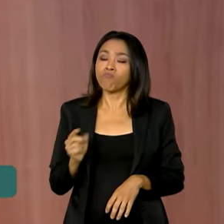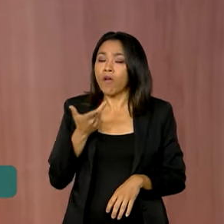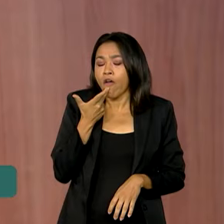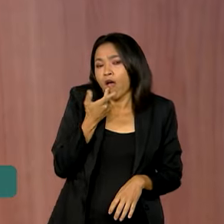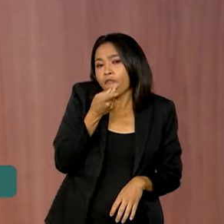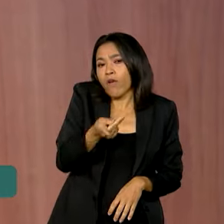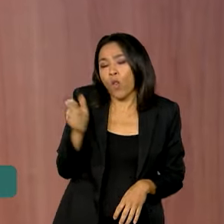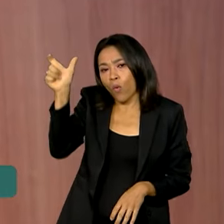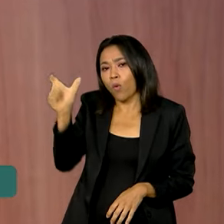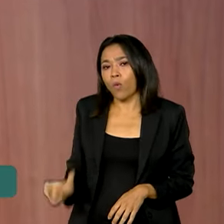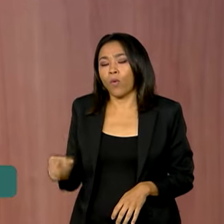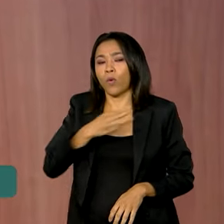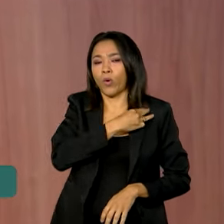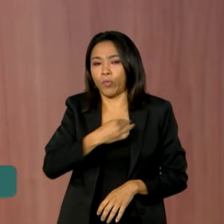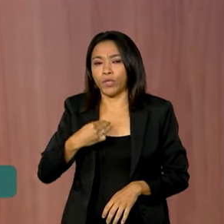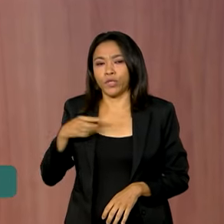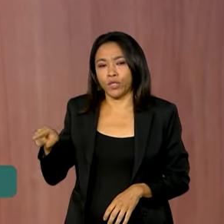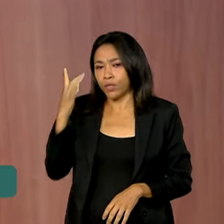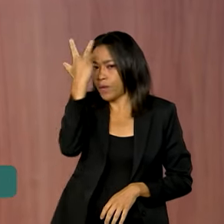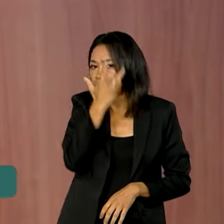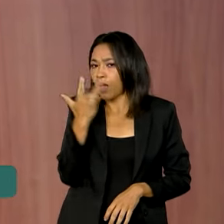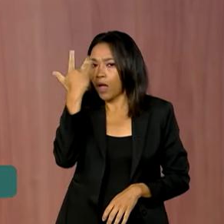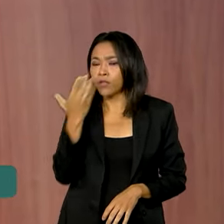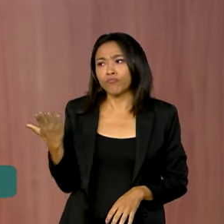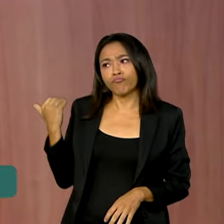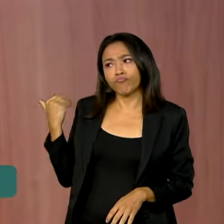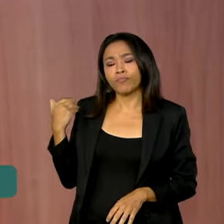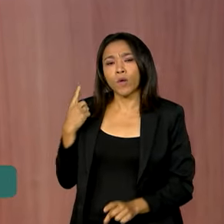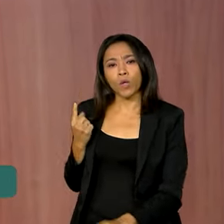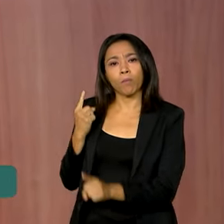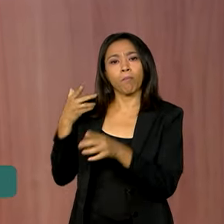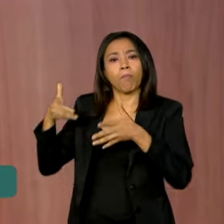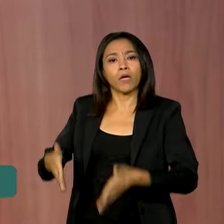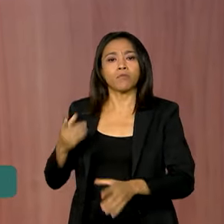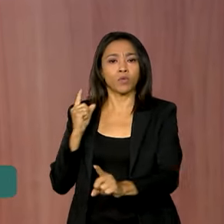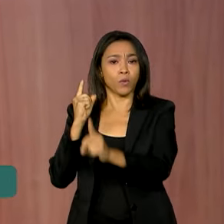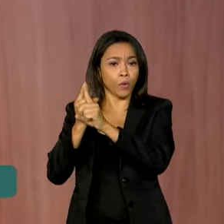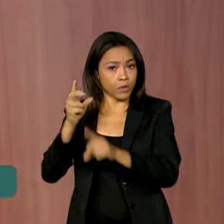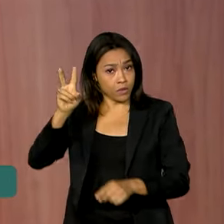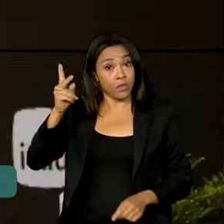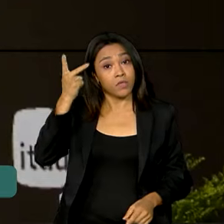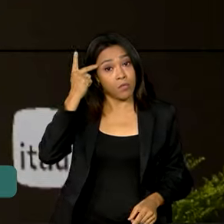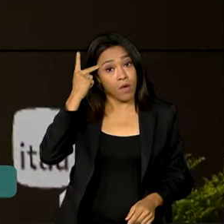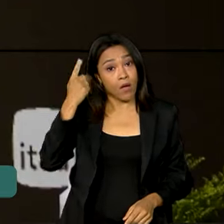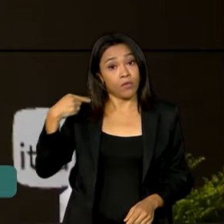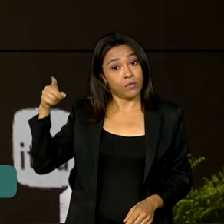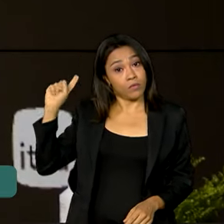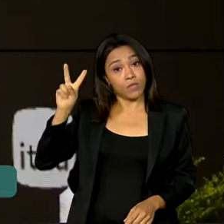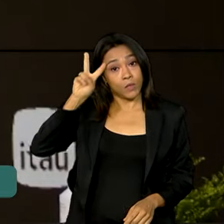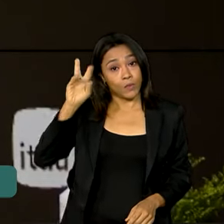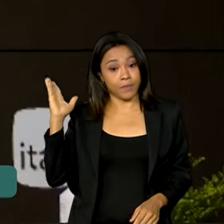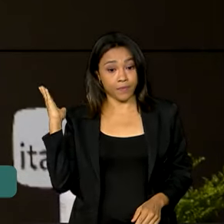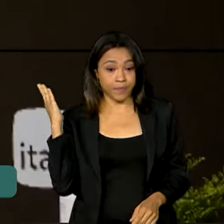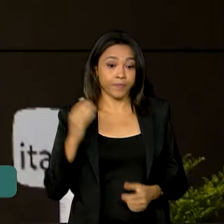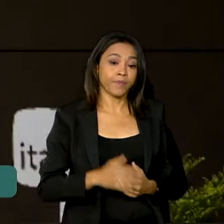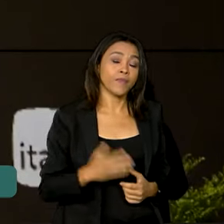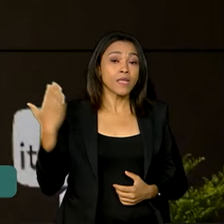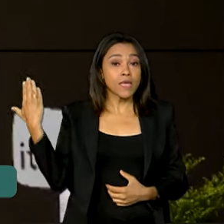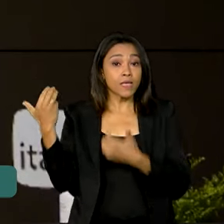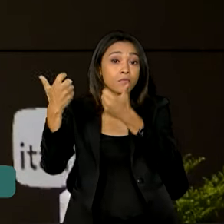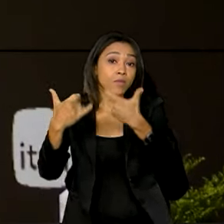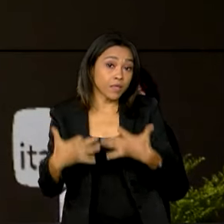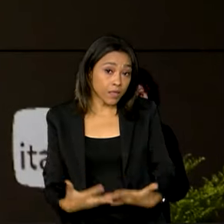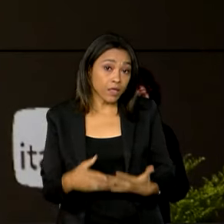Fazenda, Fernando Haddad, ao participar de um evento em São Paulo nesta segunda-feira. No caso do imposto sobre a